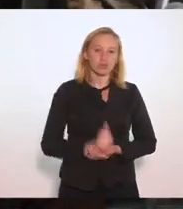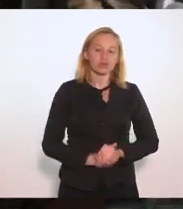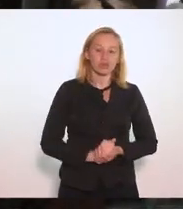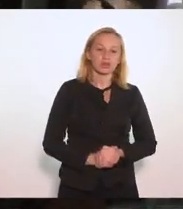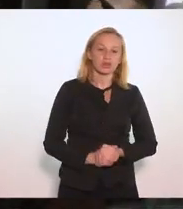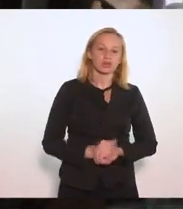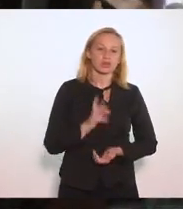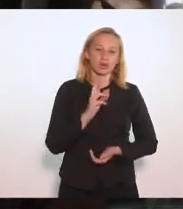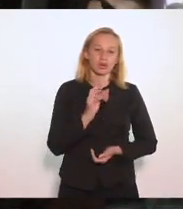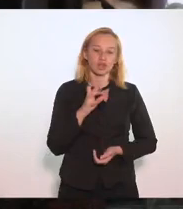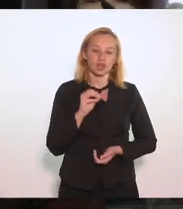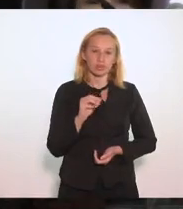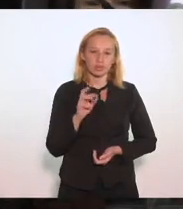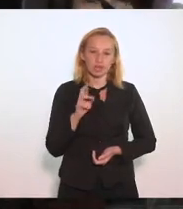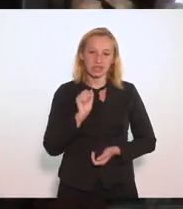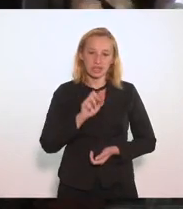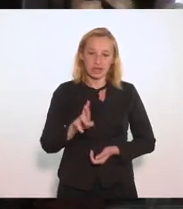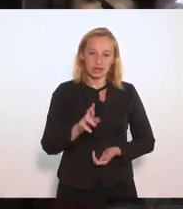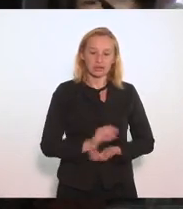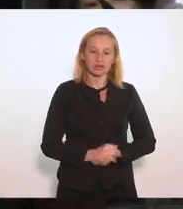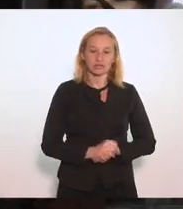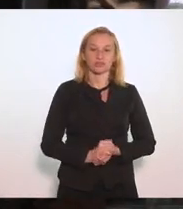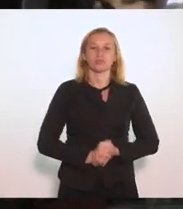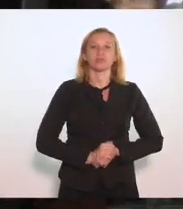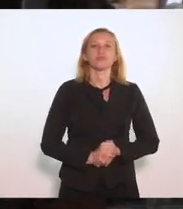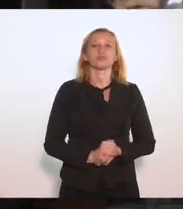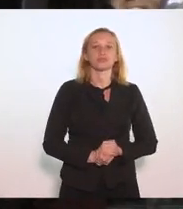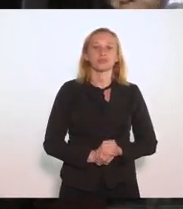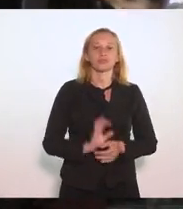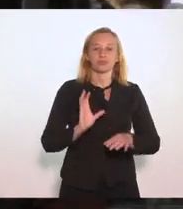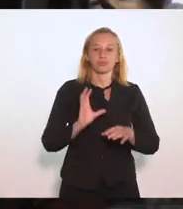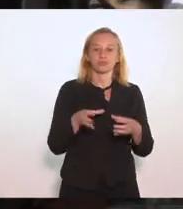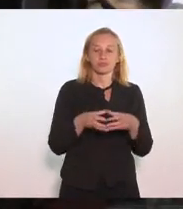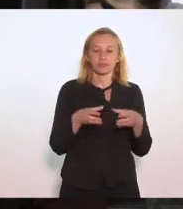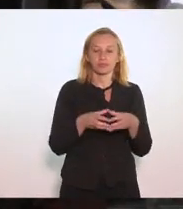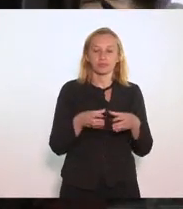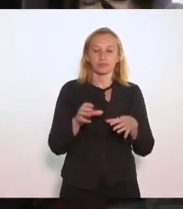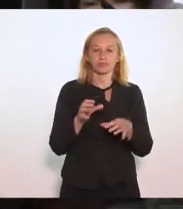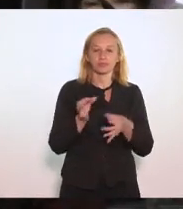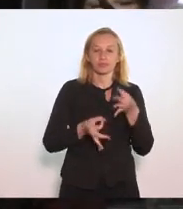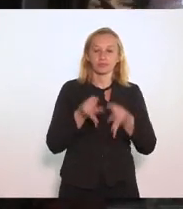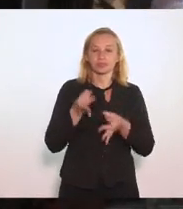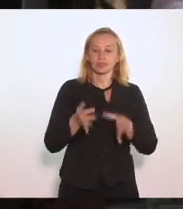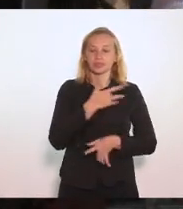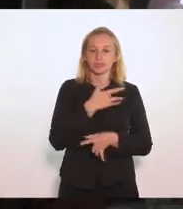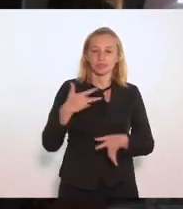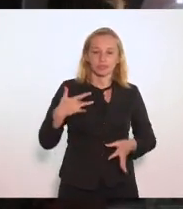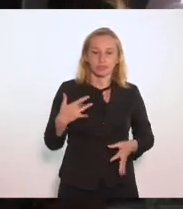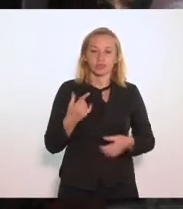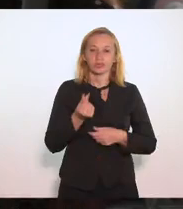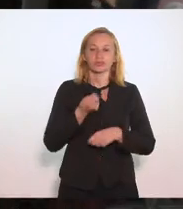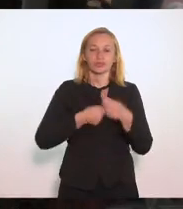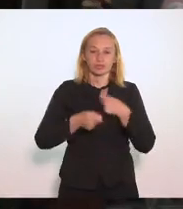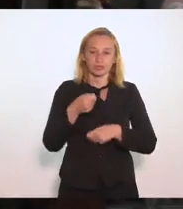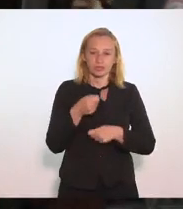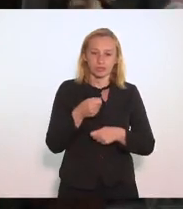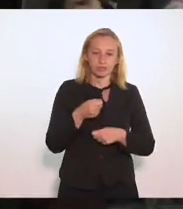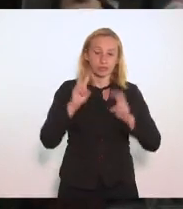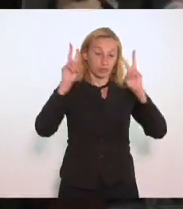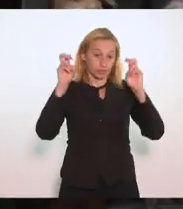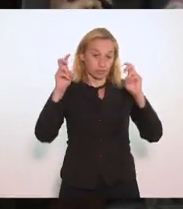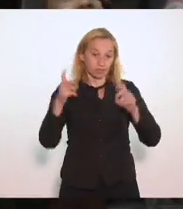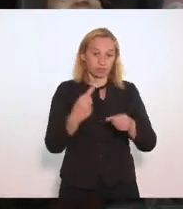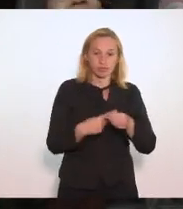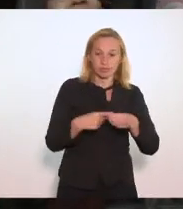Rodrigo Bacelar pendendo de pareceres das comissões de condição de justiça de saúde de economia assuntos